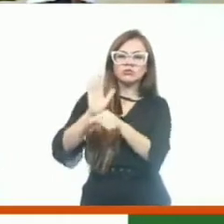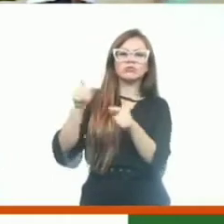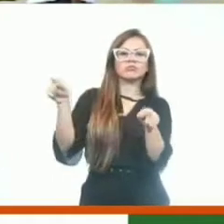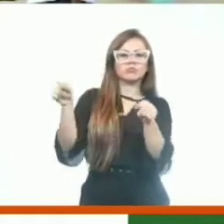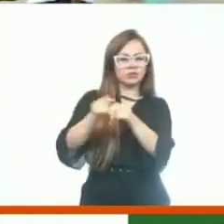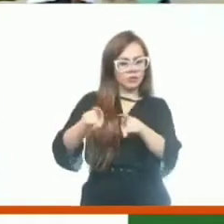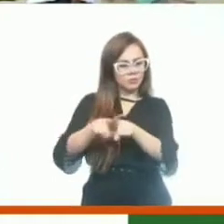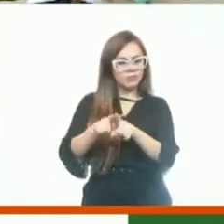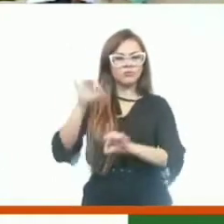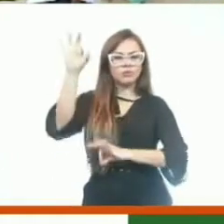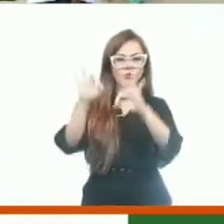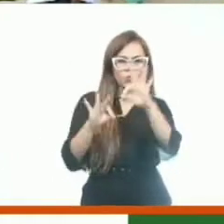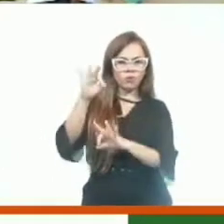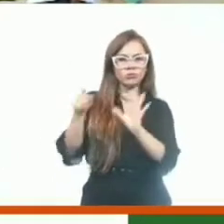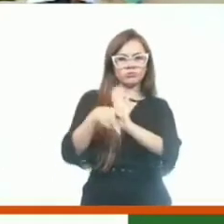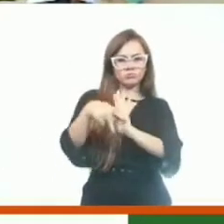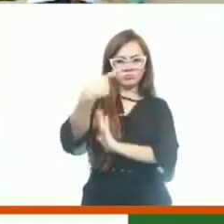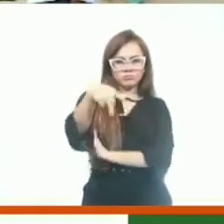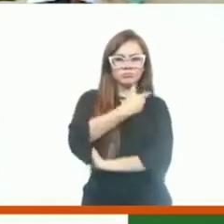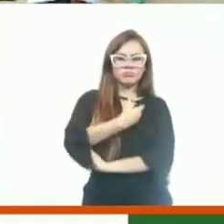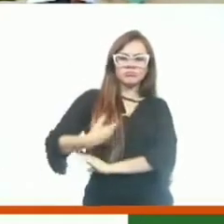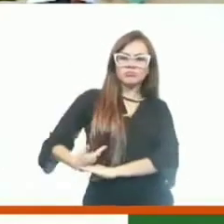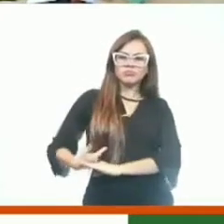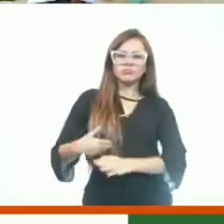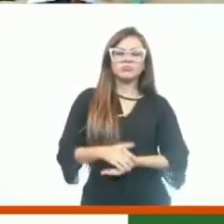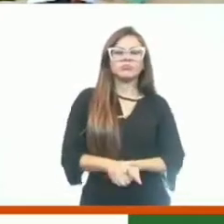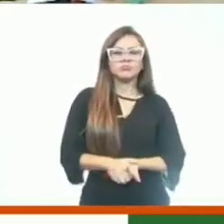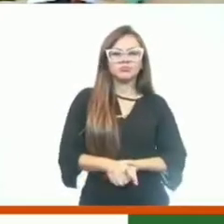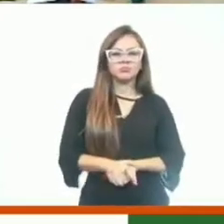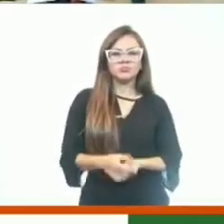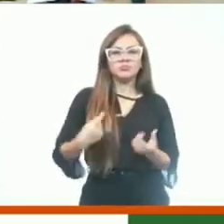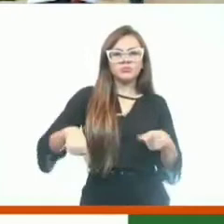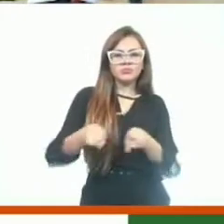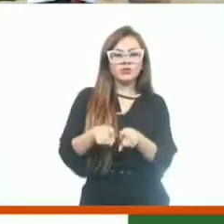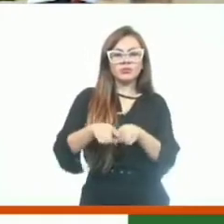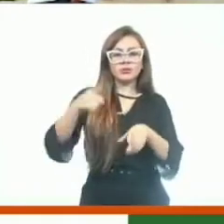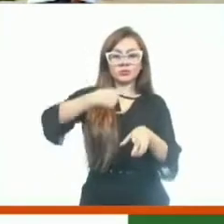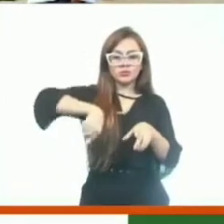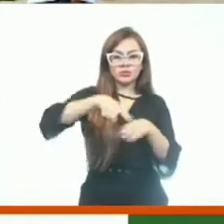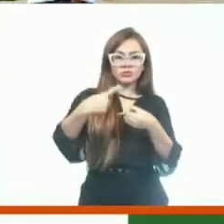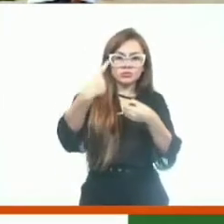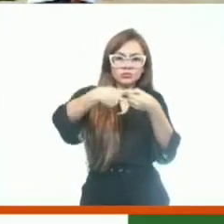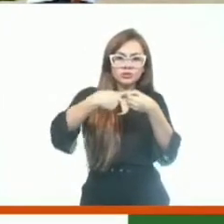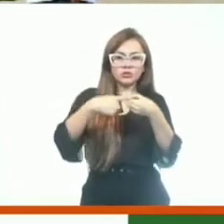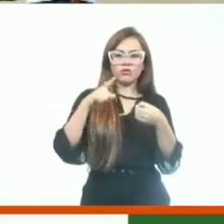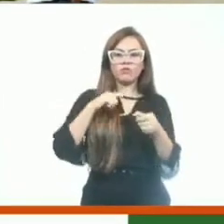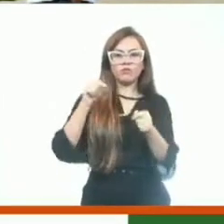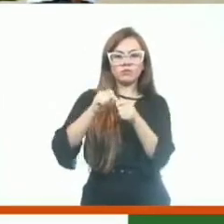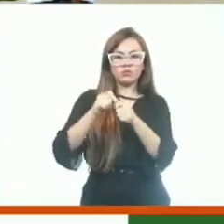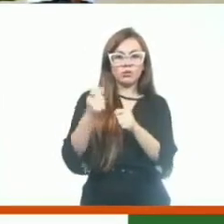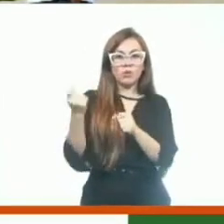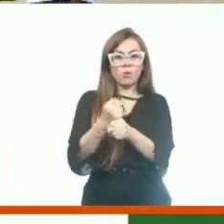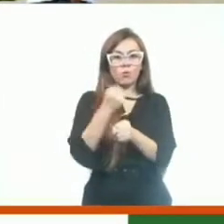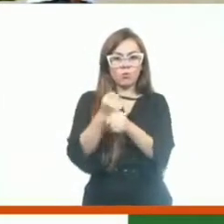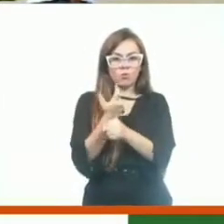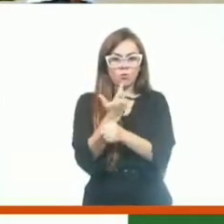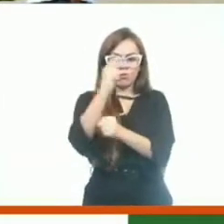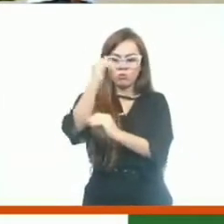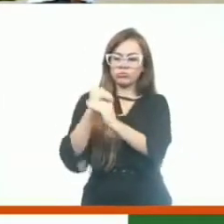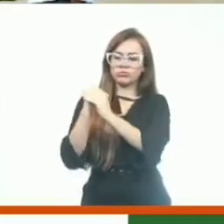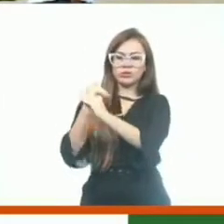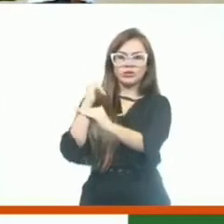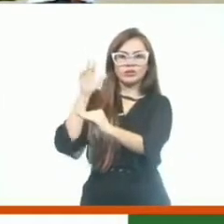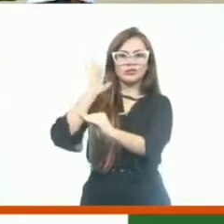também pelo senhor, pelo estado do Ceará. E pelo município, nós fizemos uma estrada, onde eu já até